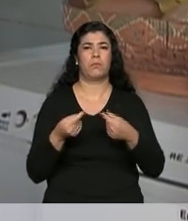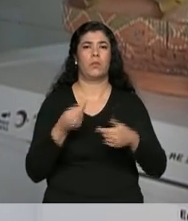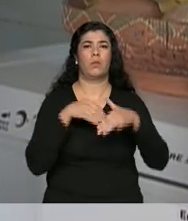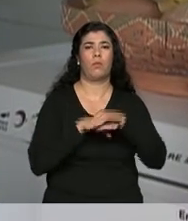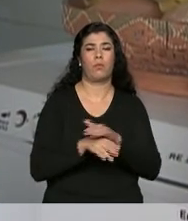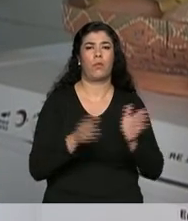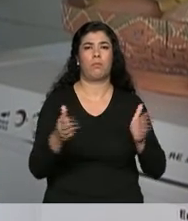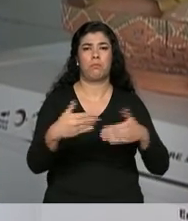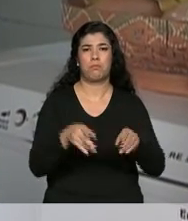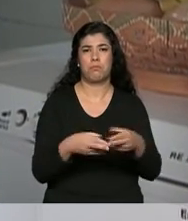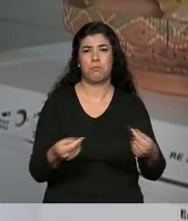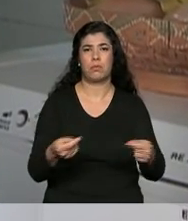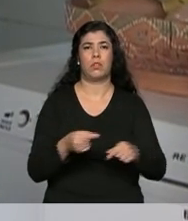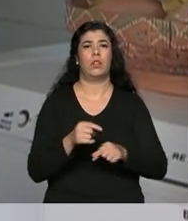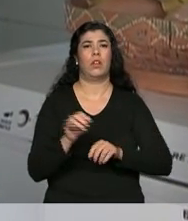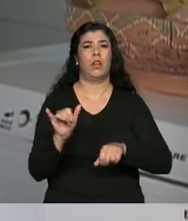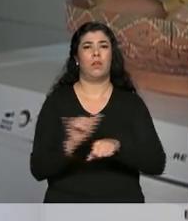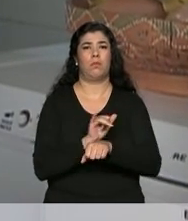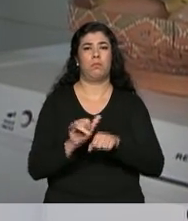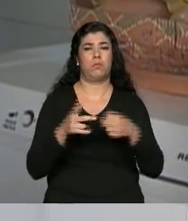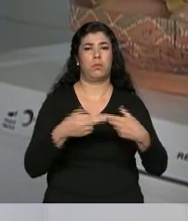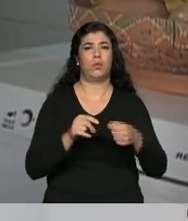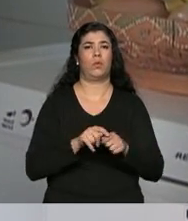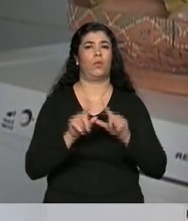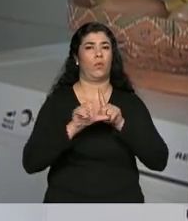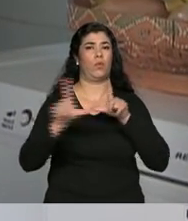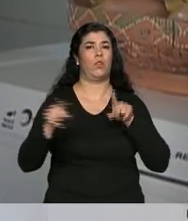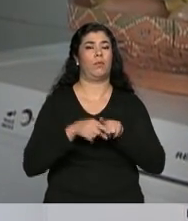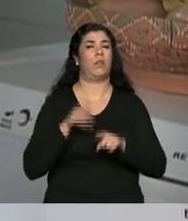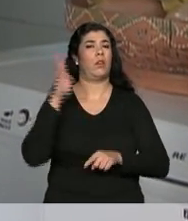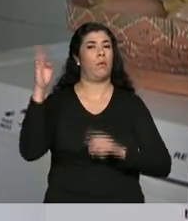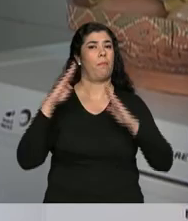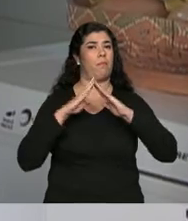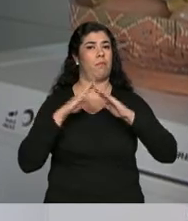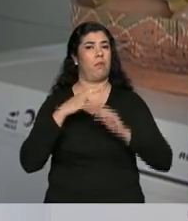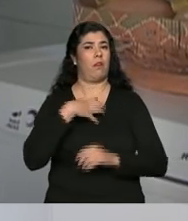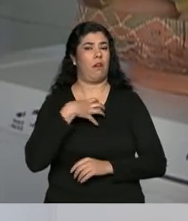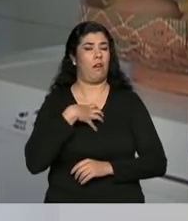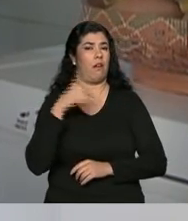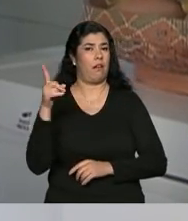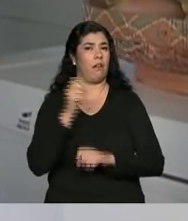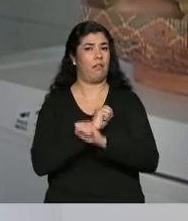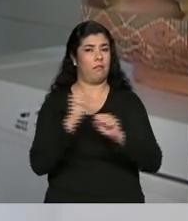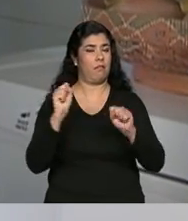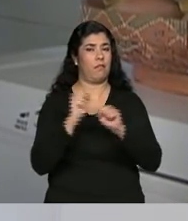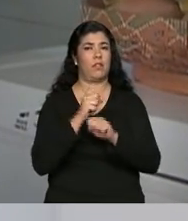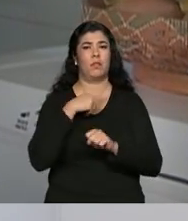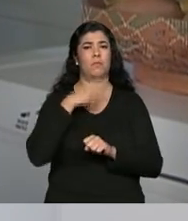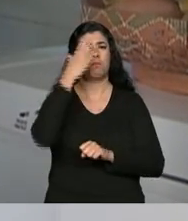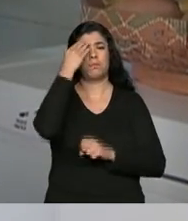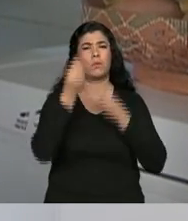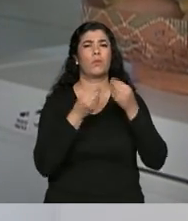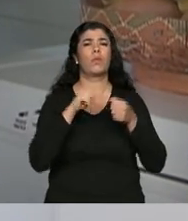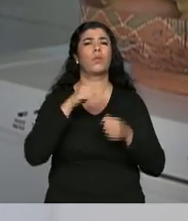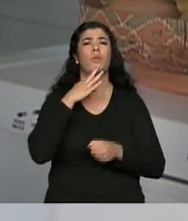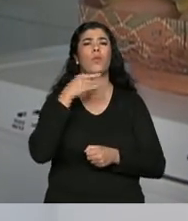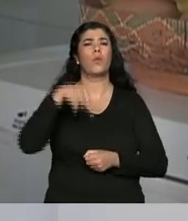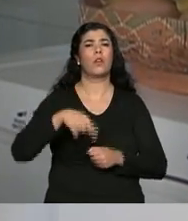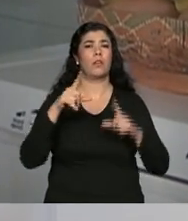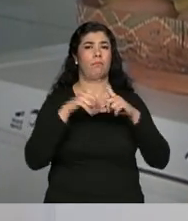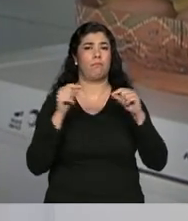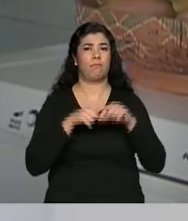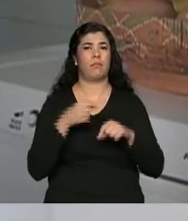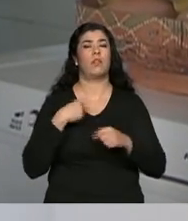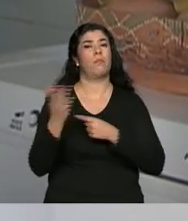armazenar, estrutura de logística também. Porque eu sou de Salvador, por incrível que pareça, eu não conheço, eu não sabia muito de Brasília. Então, assim, me